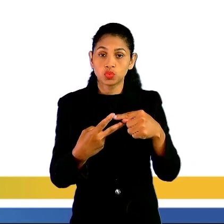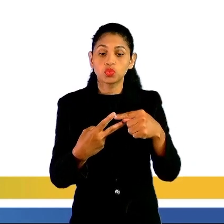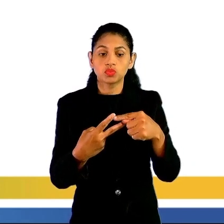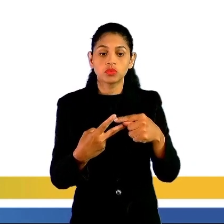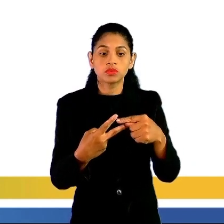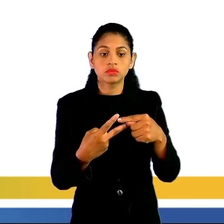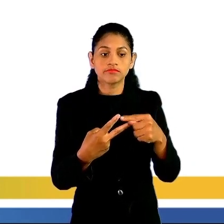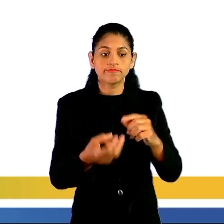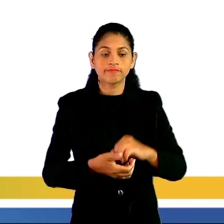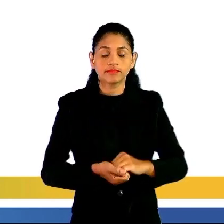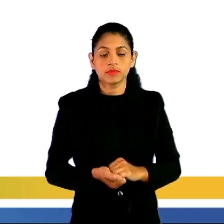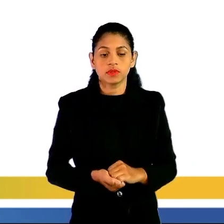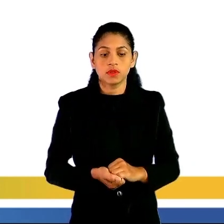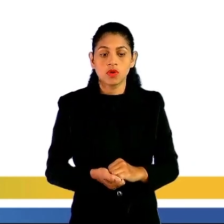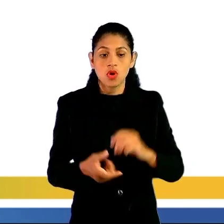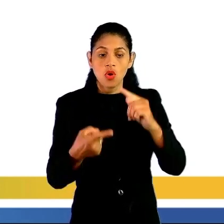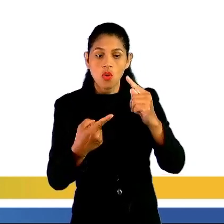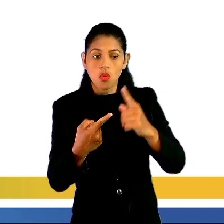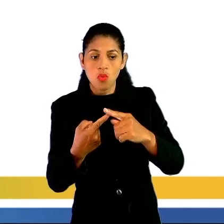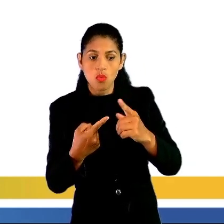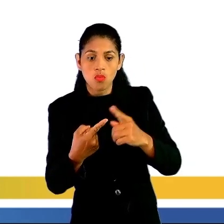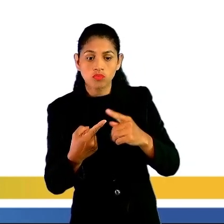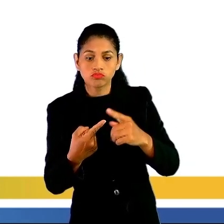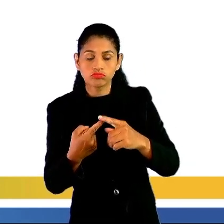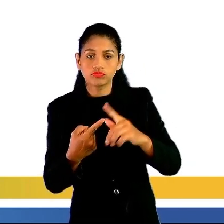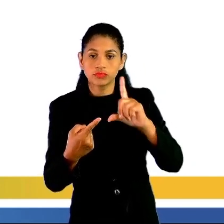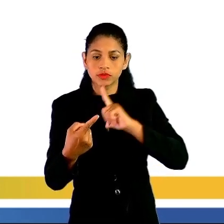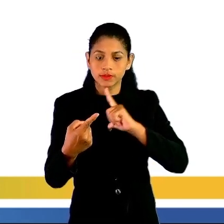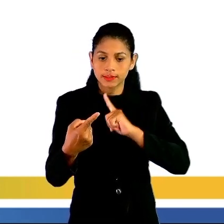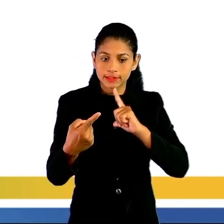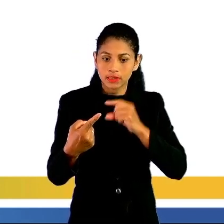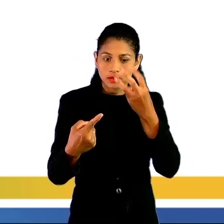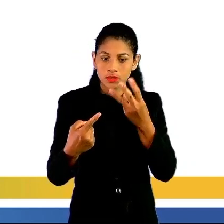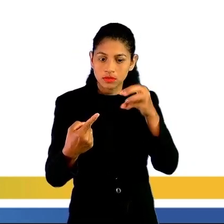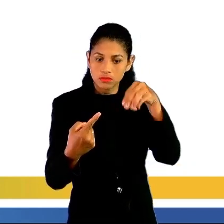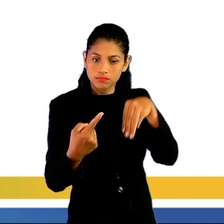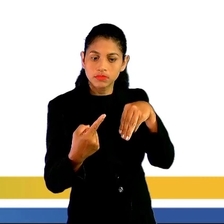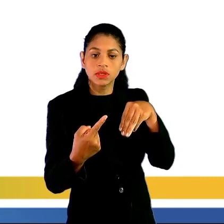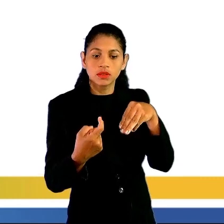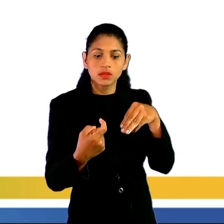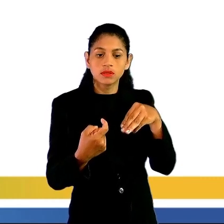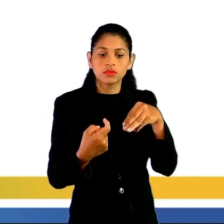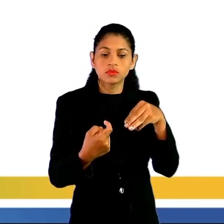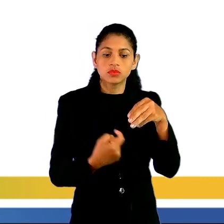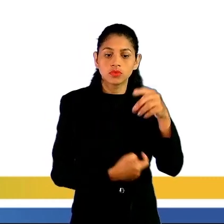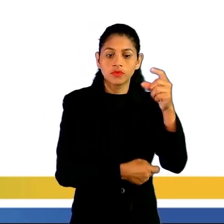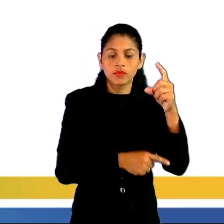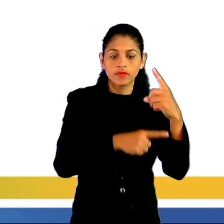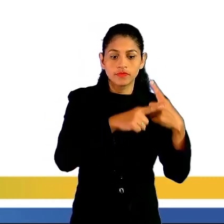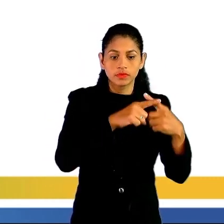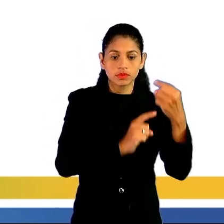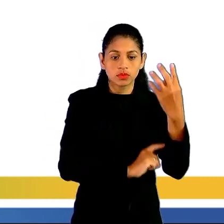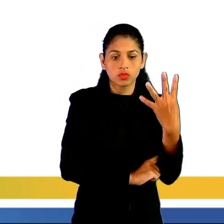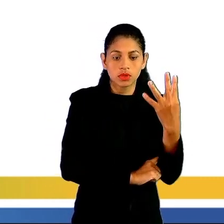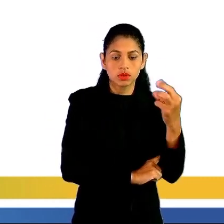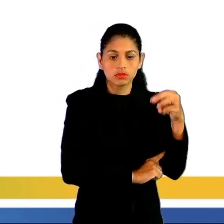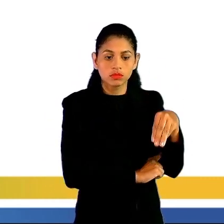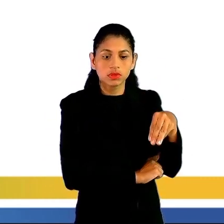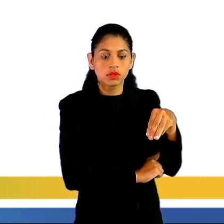de um paralelepípedo reto-retângulo, de medidas 3 metros, 4 metros e 9